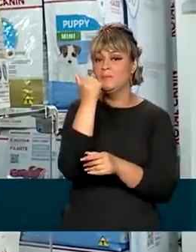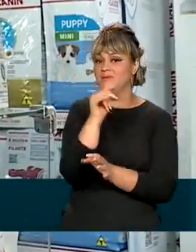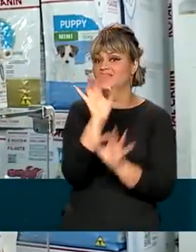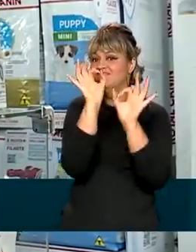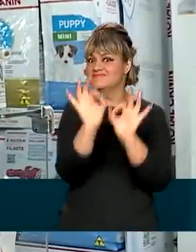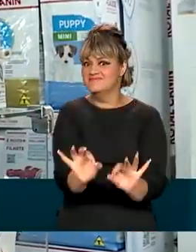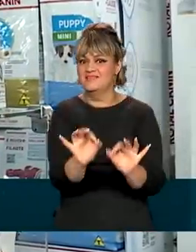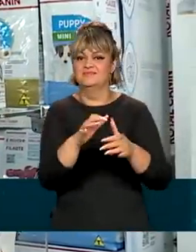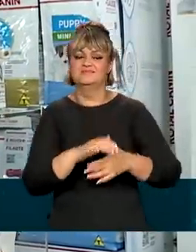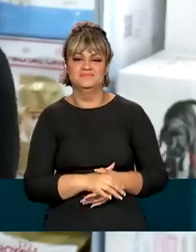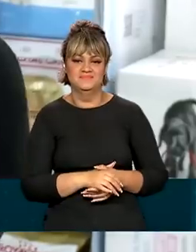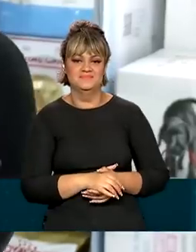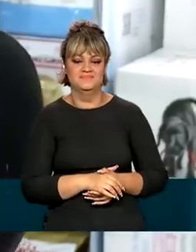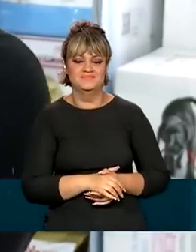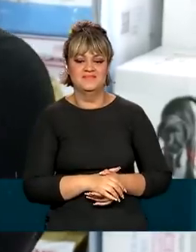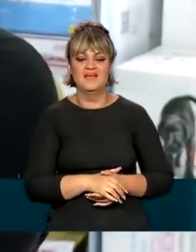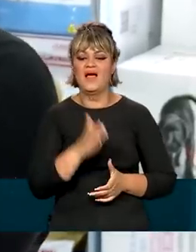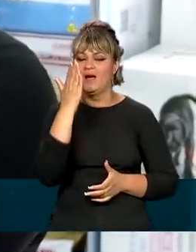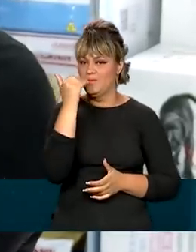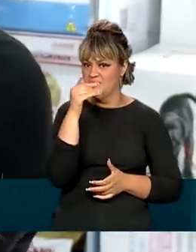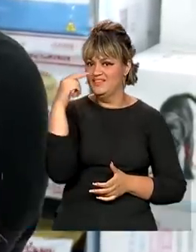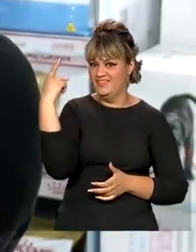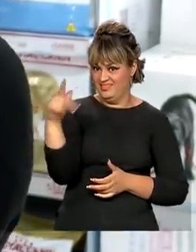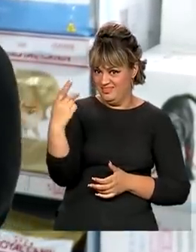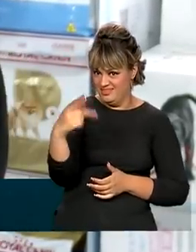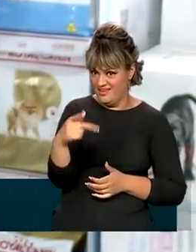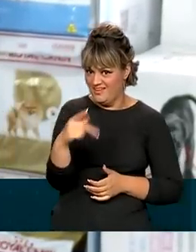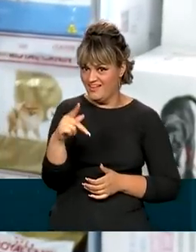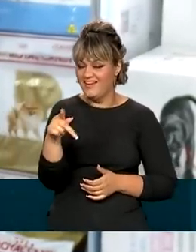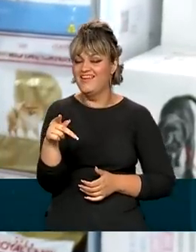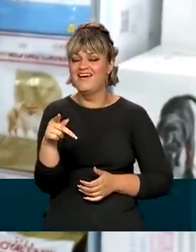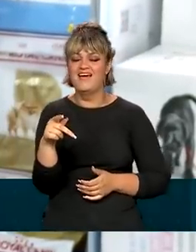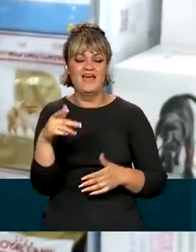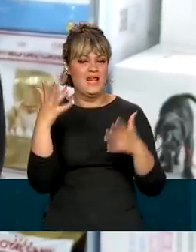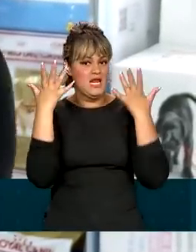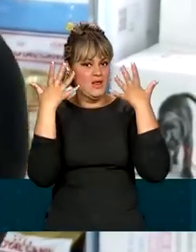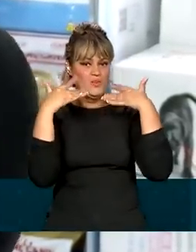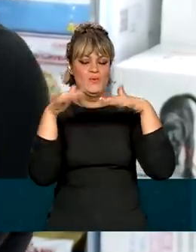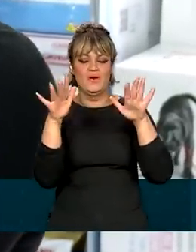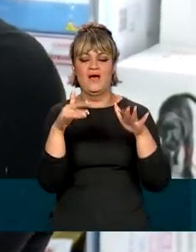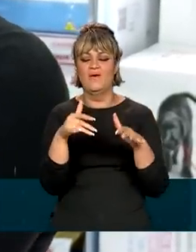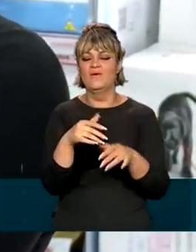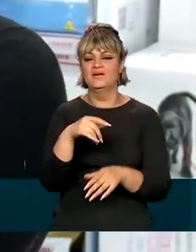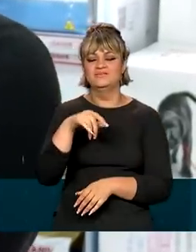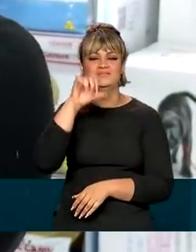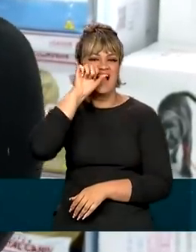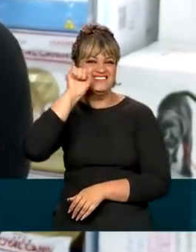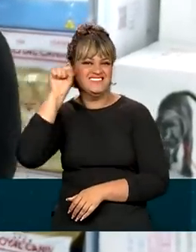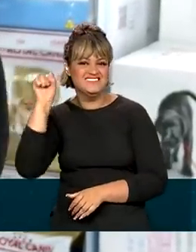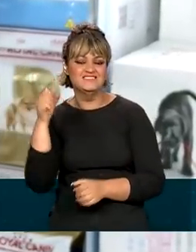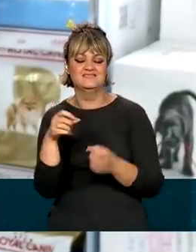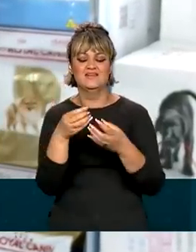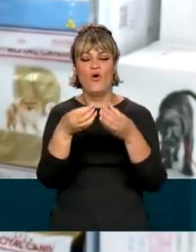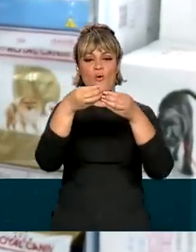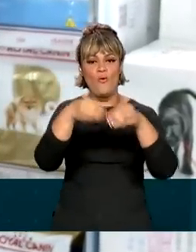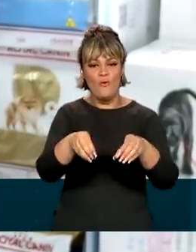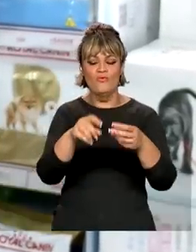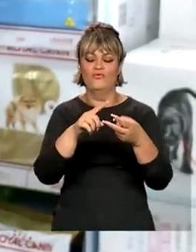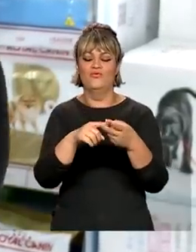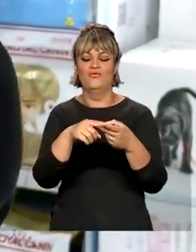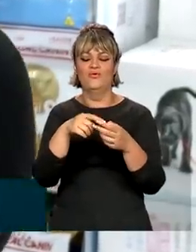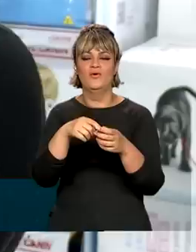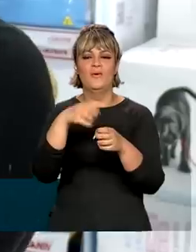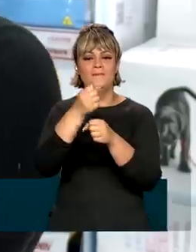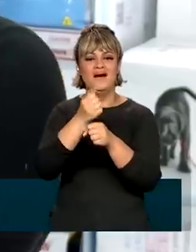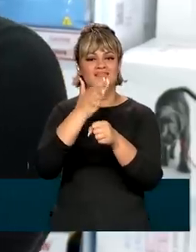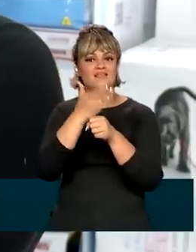alimentação especial. A alimentaçãozinha dela é bem natural. Eu dou muita cenoura, ovo cozido, batata